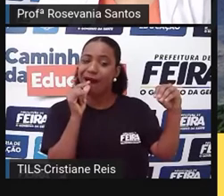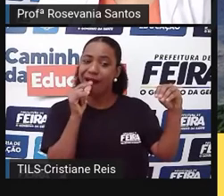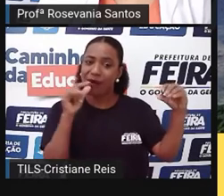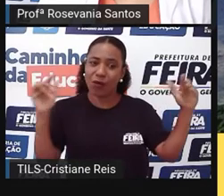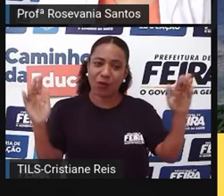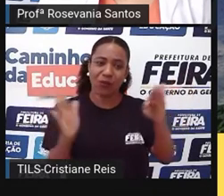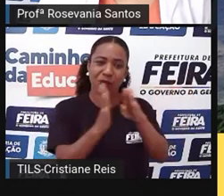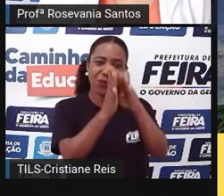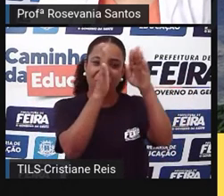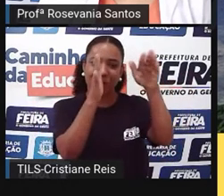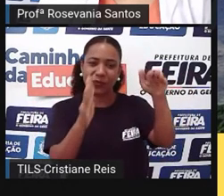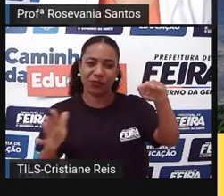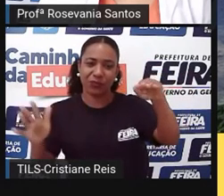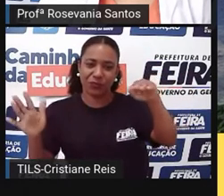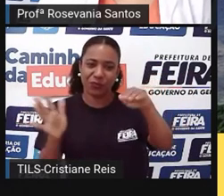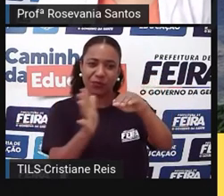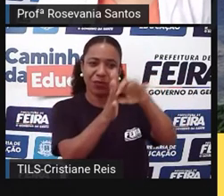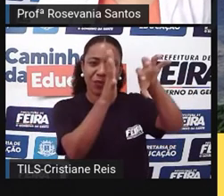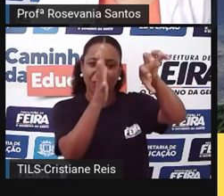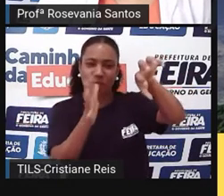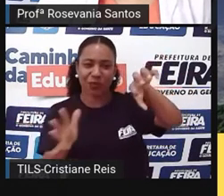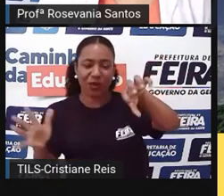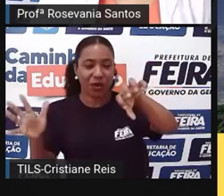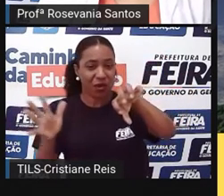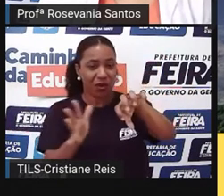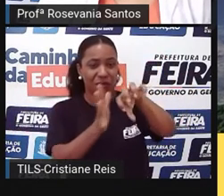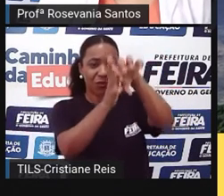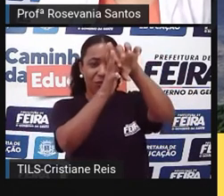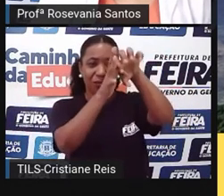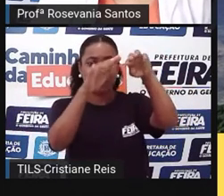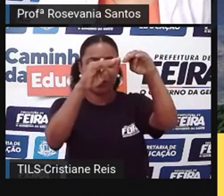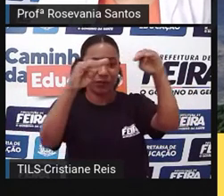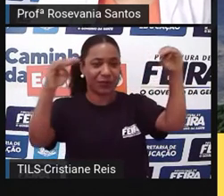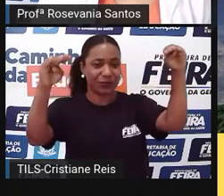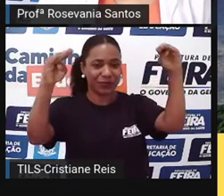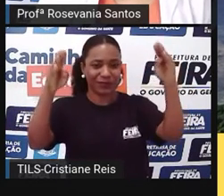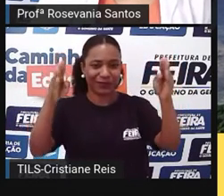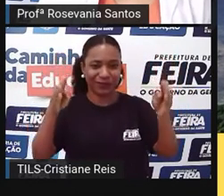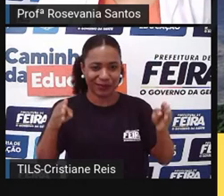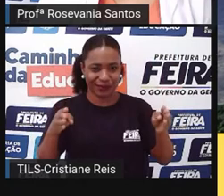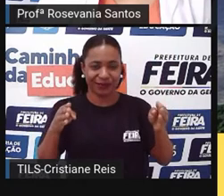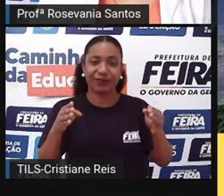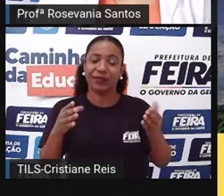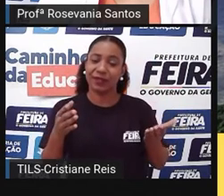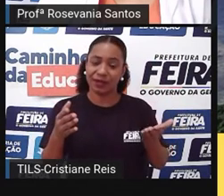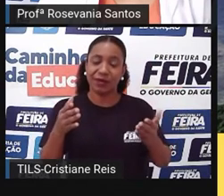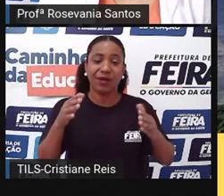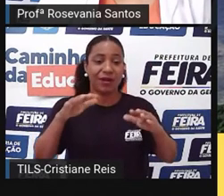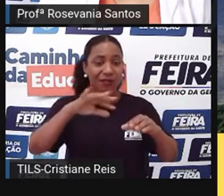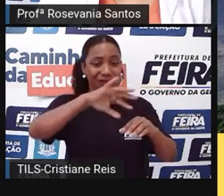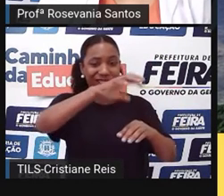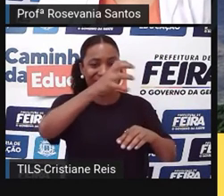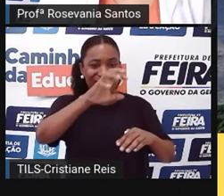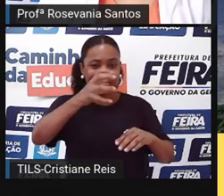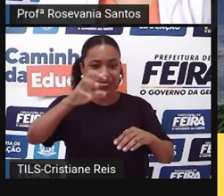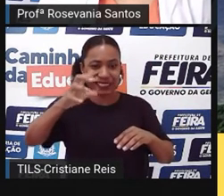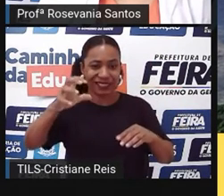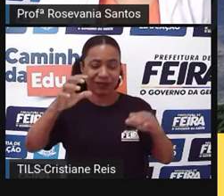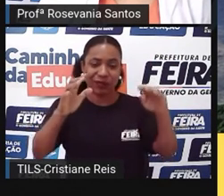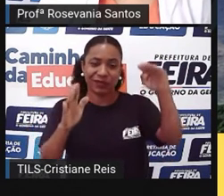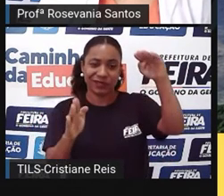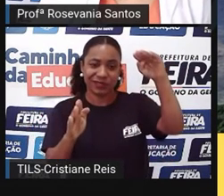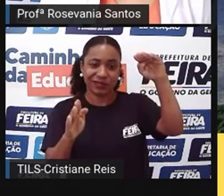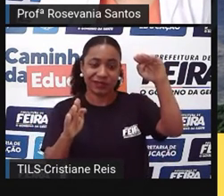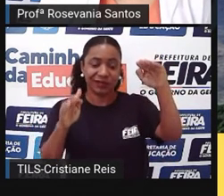superfícies, né, topográficas, que podem ser regulares ou não. Às vezes, né, ela é um pouquinho inclinada, assim,